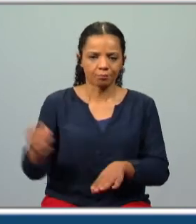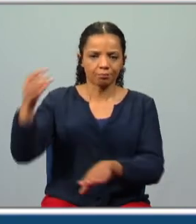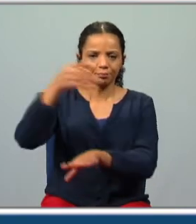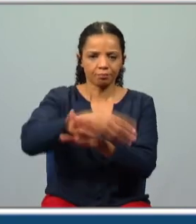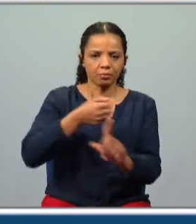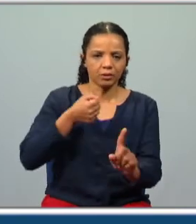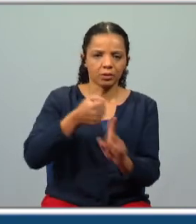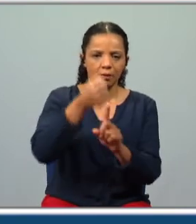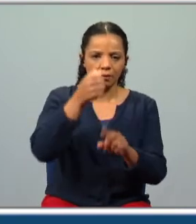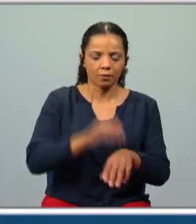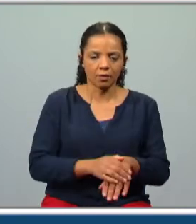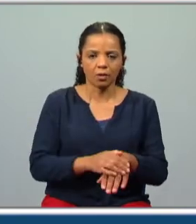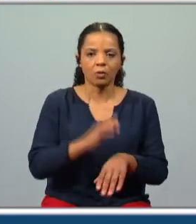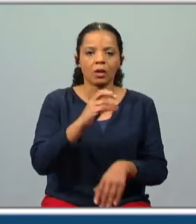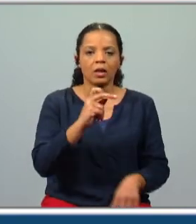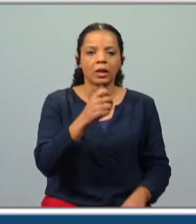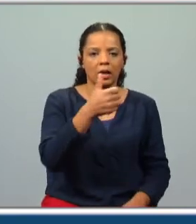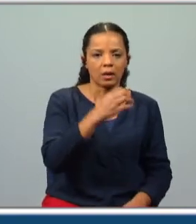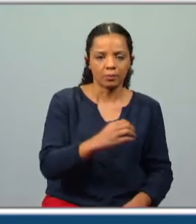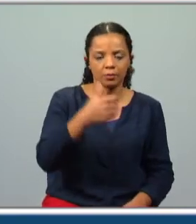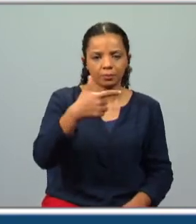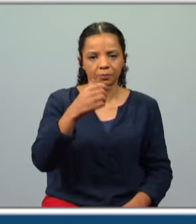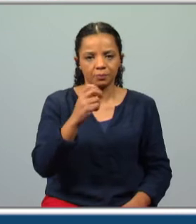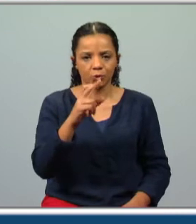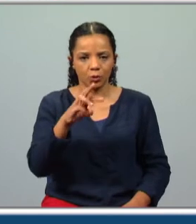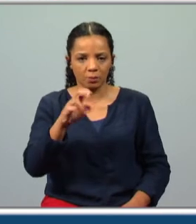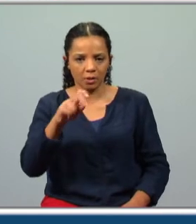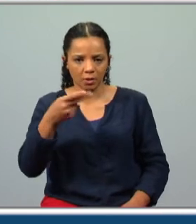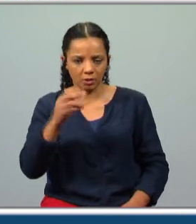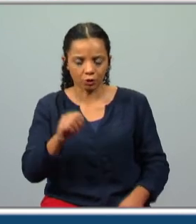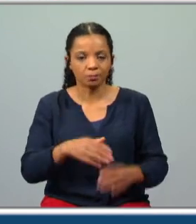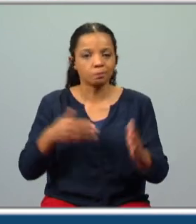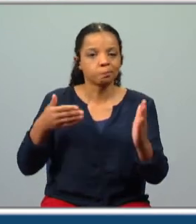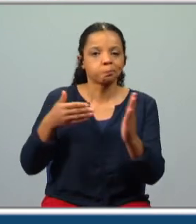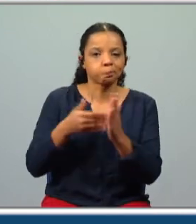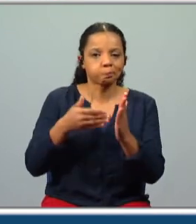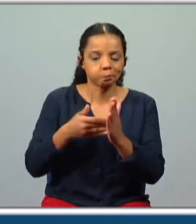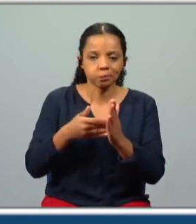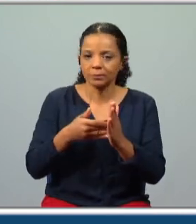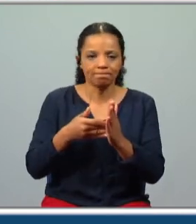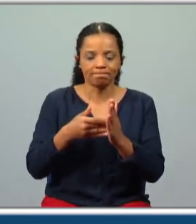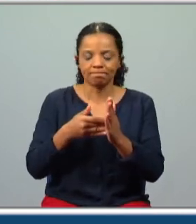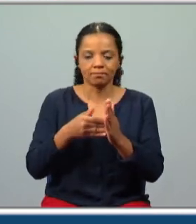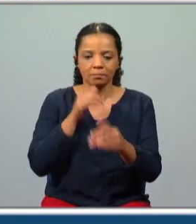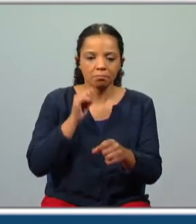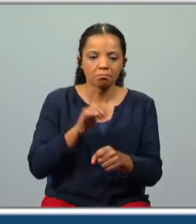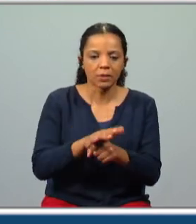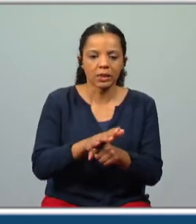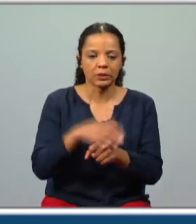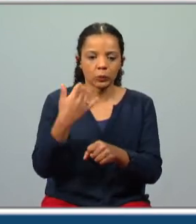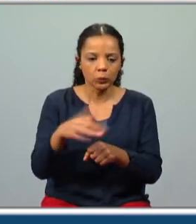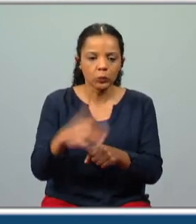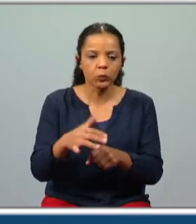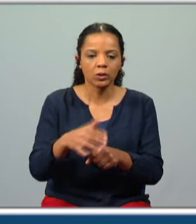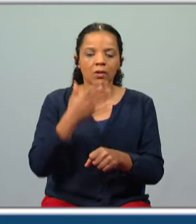desafio de dobrar o cabo das tormentas um obstáculo geográfico e marítimo intimidante e simbolicamente representado